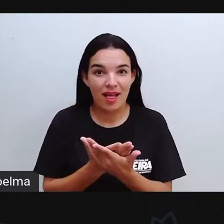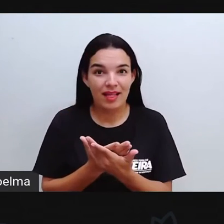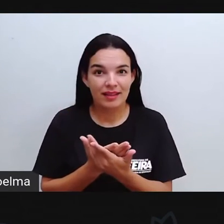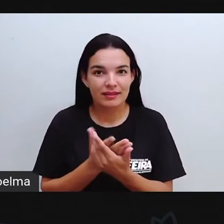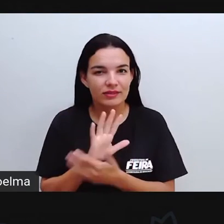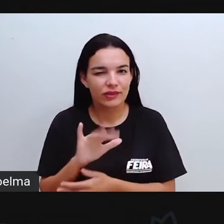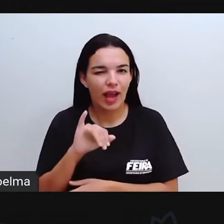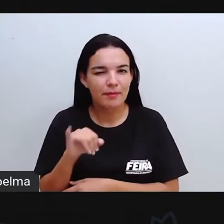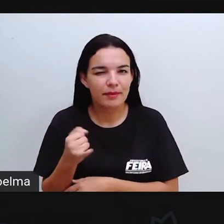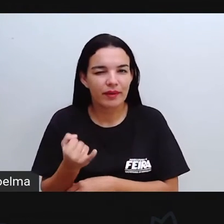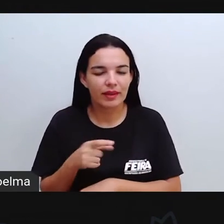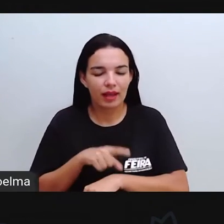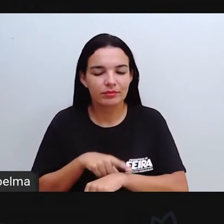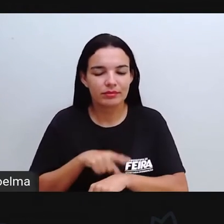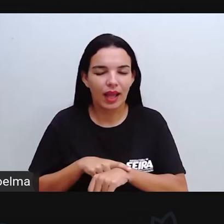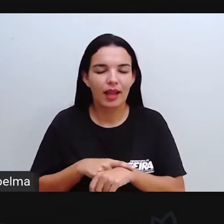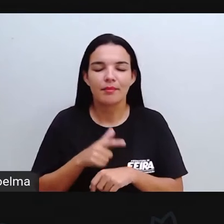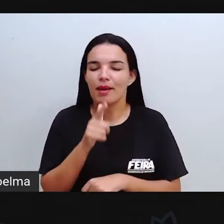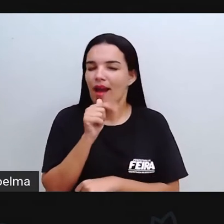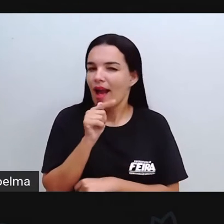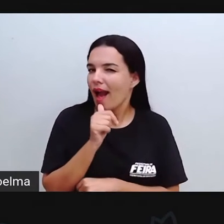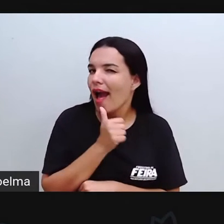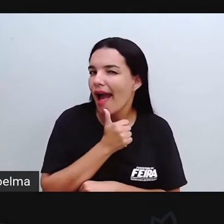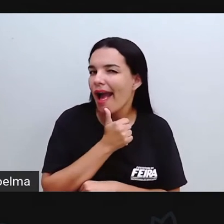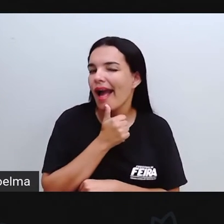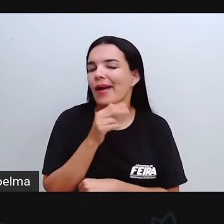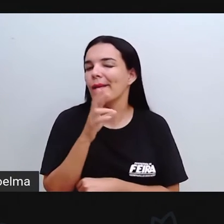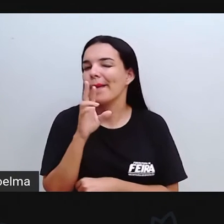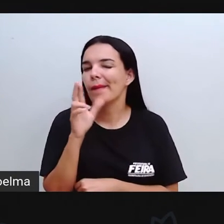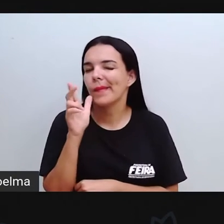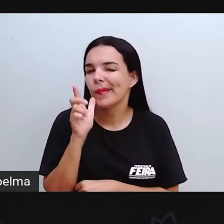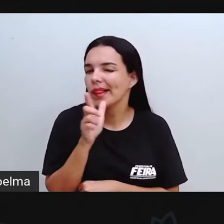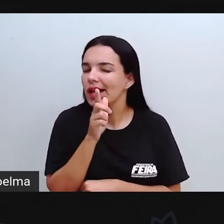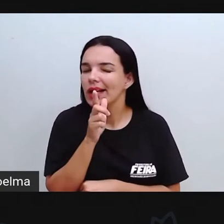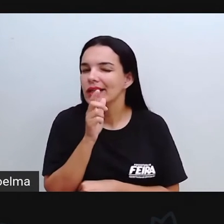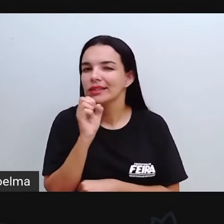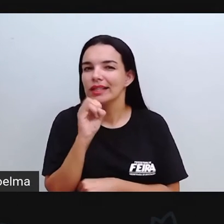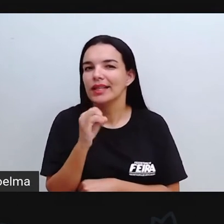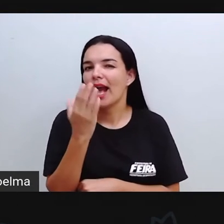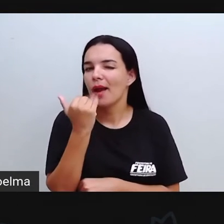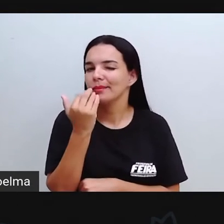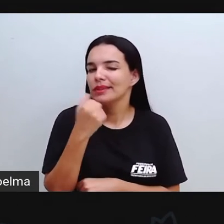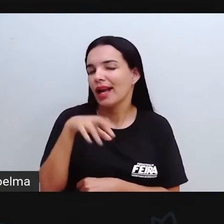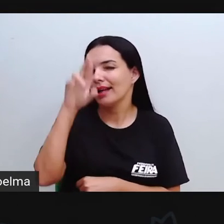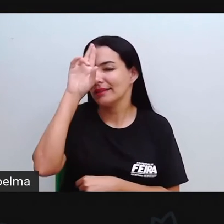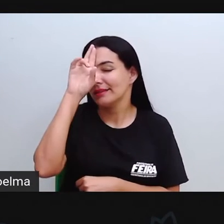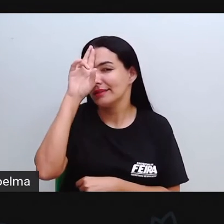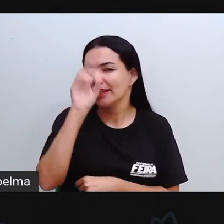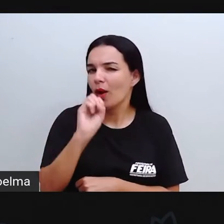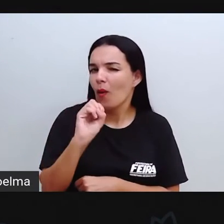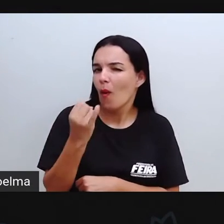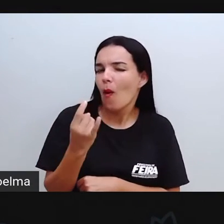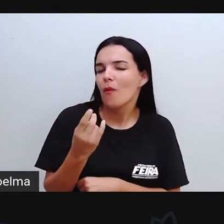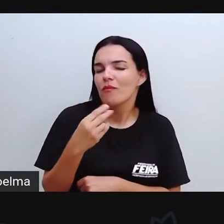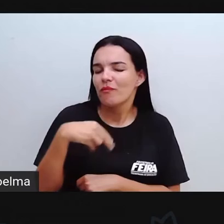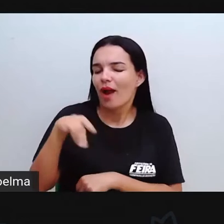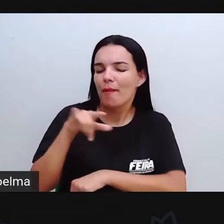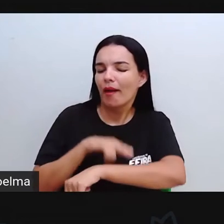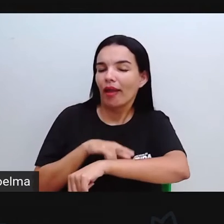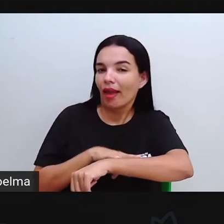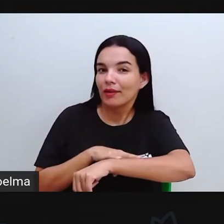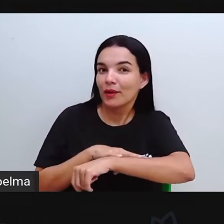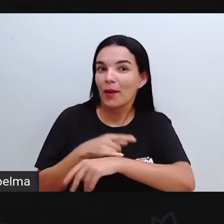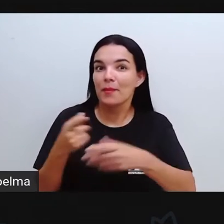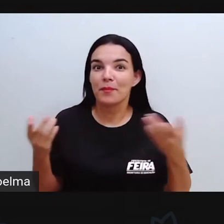tempinho que tiveram já para tomar uma água, fazer um lanche, almoçar, que não almoço ainda, ir ao banheiro? Espero que vocês tenham feito tudo isso,